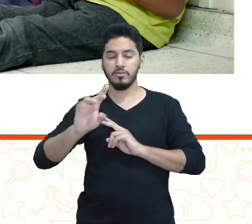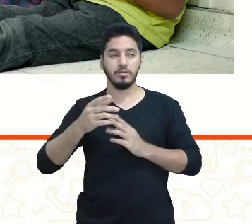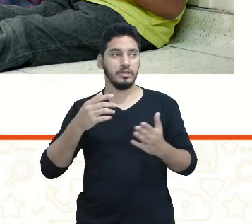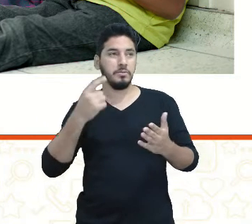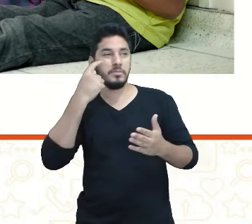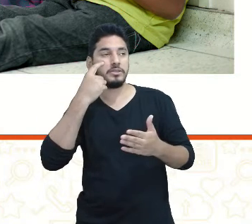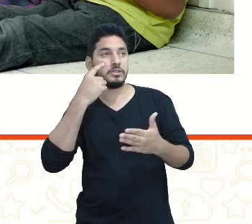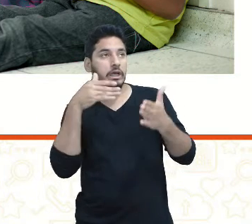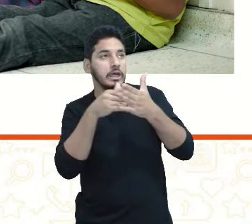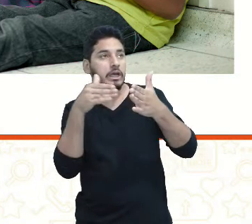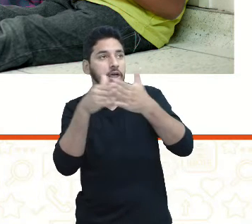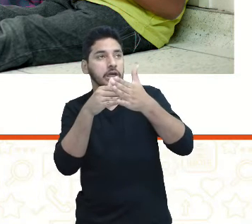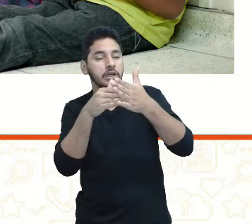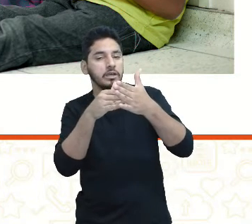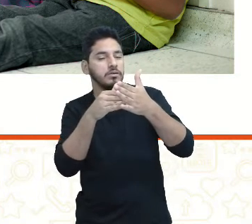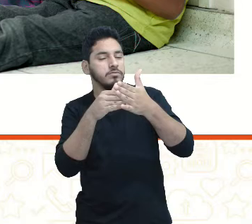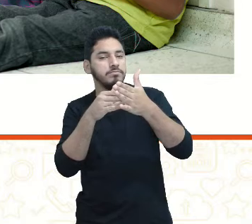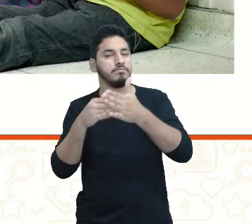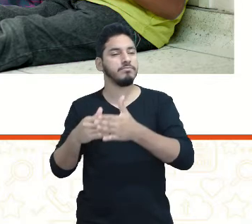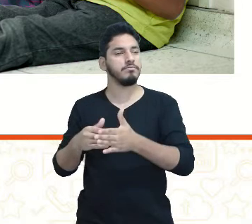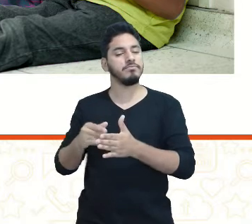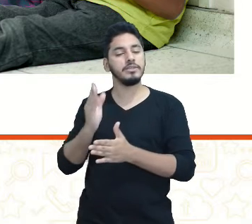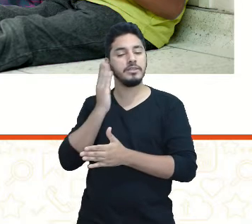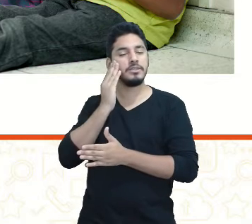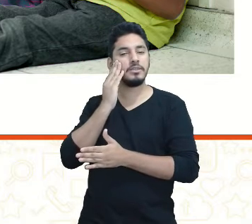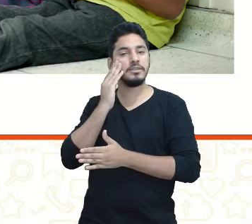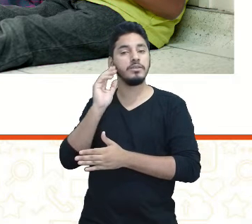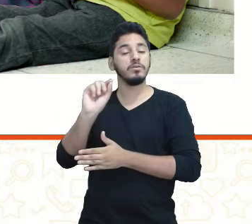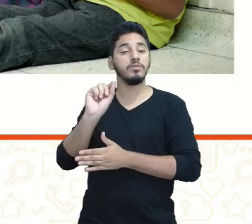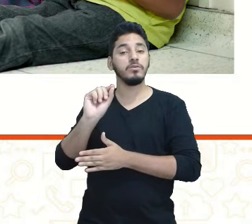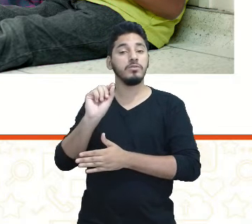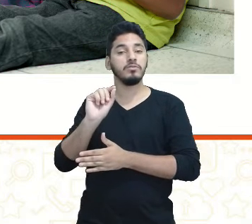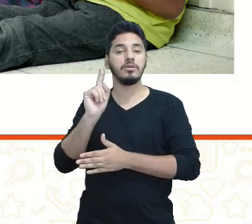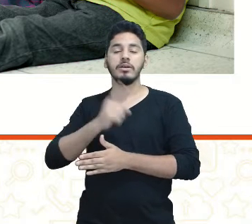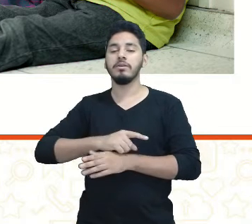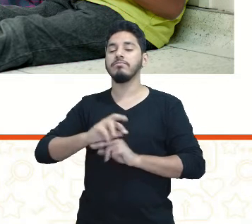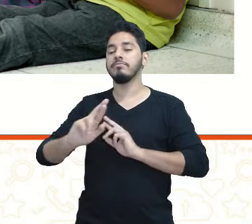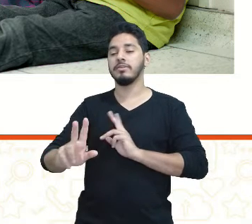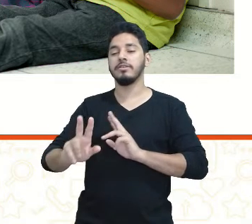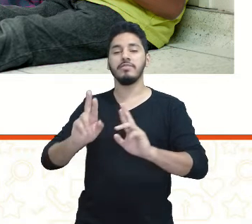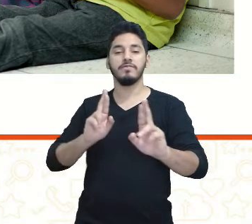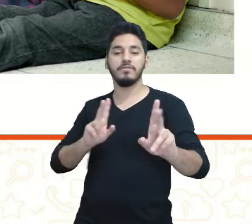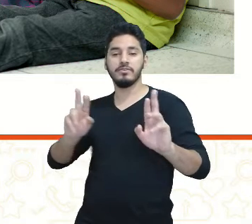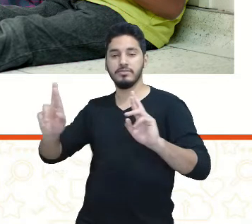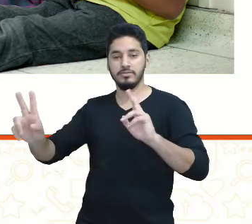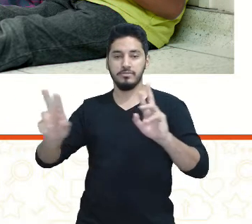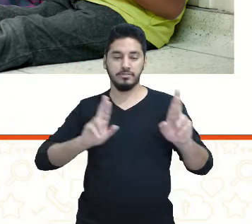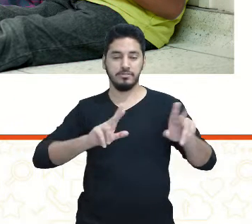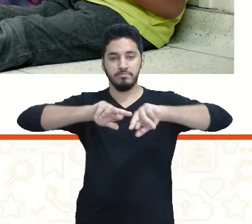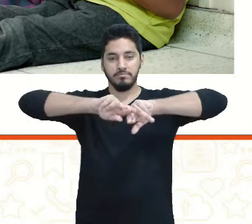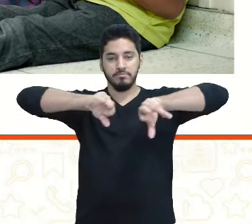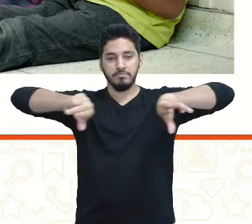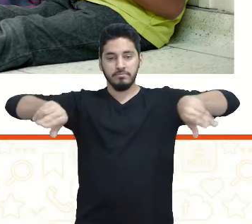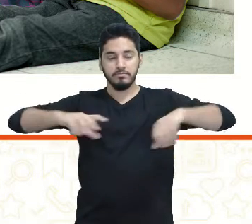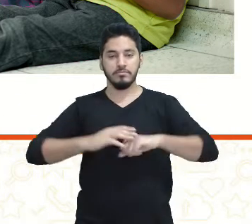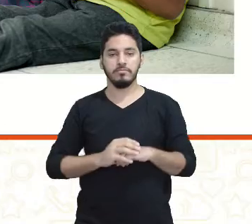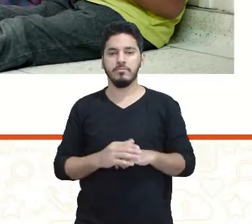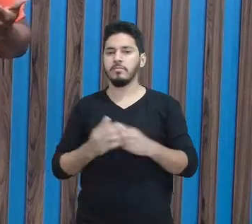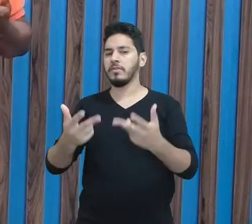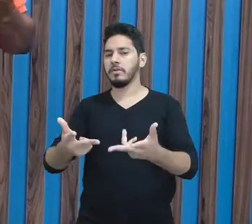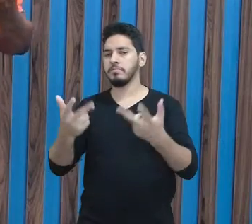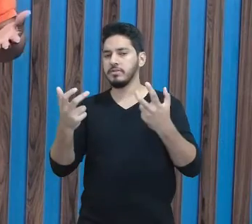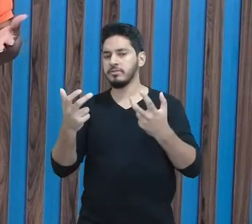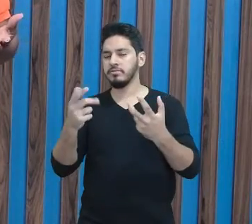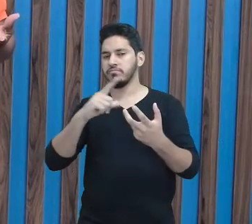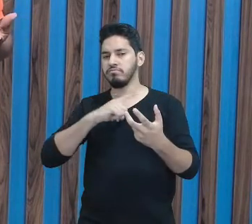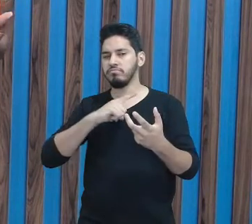obstáculos e passam a ser compreendidas como diversidade. Então, perceba que quando você